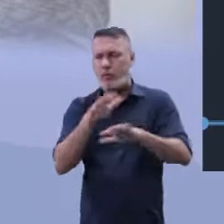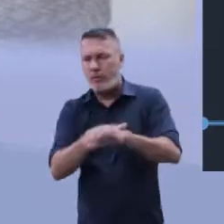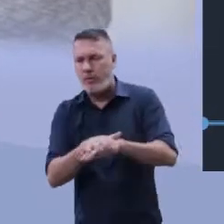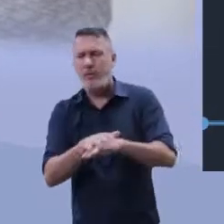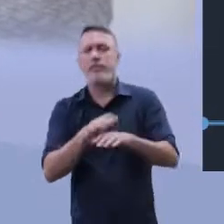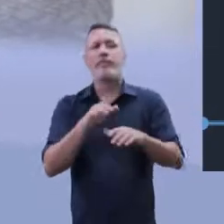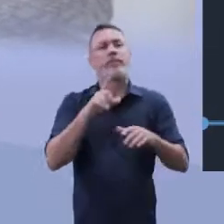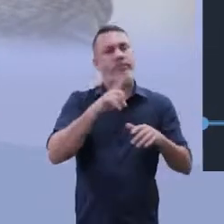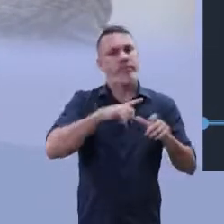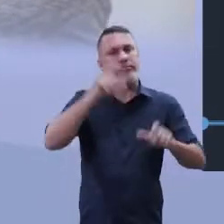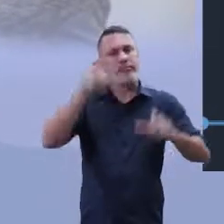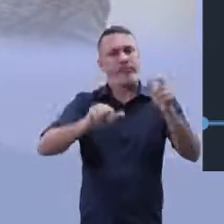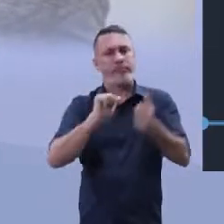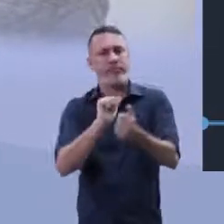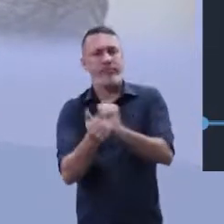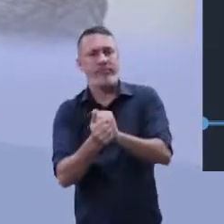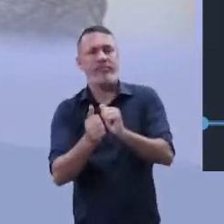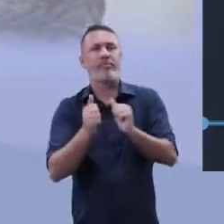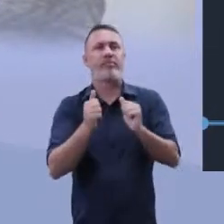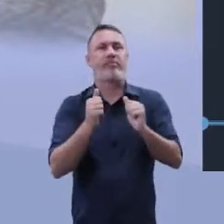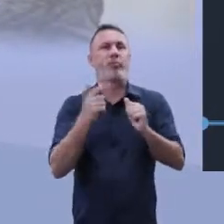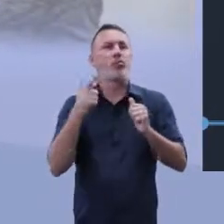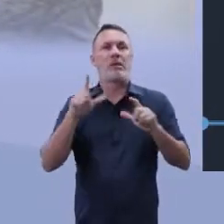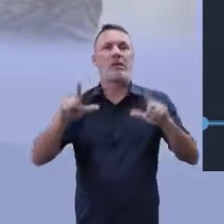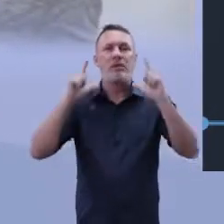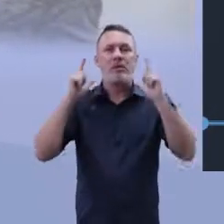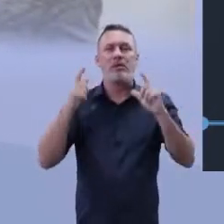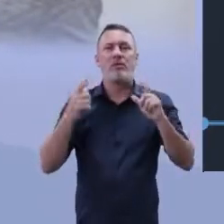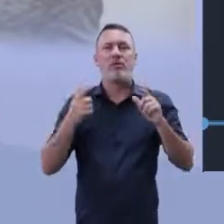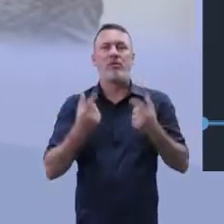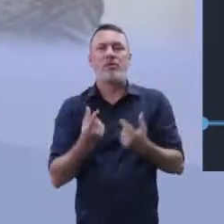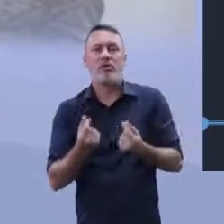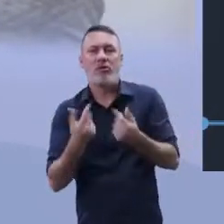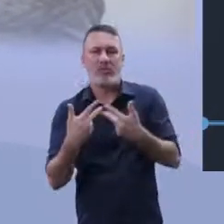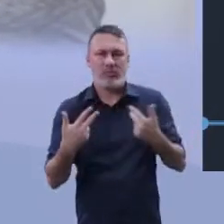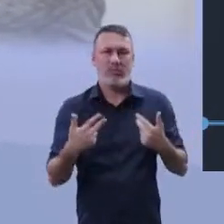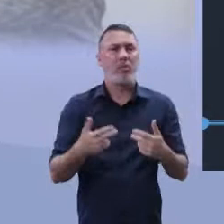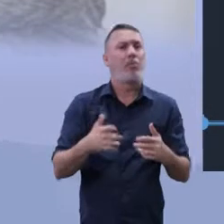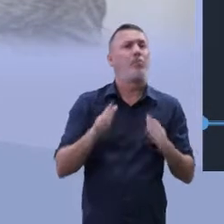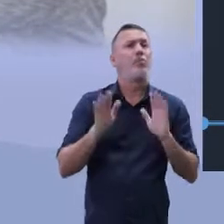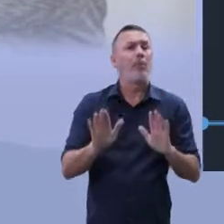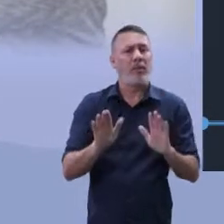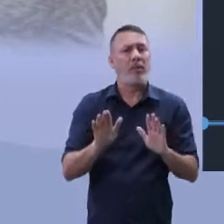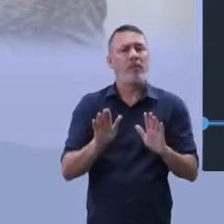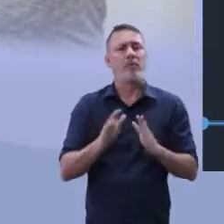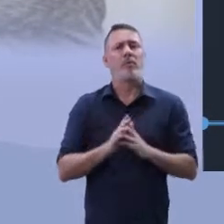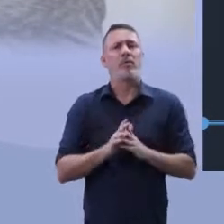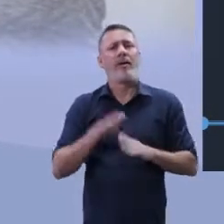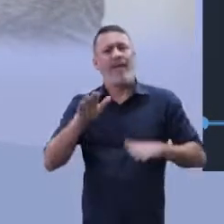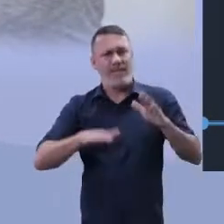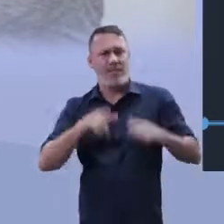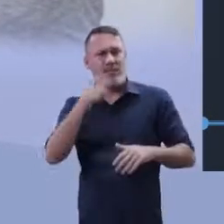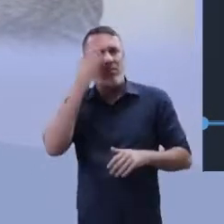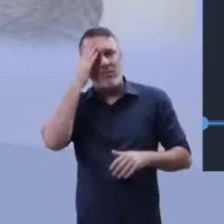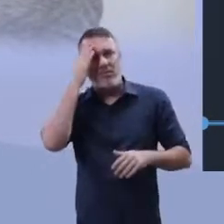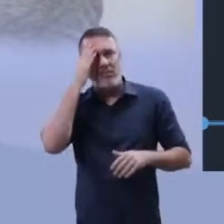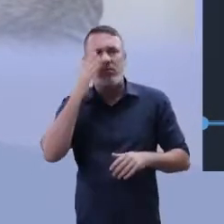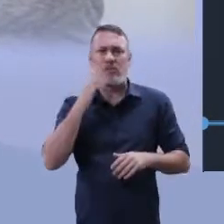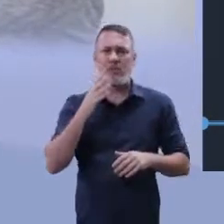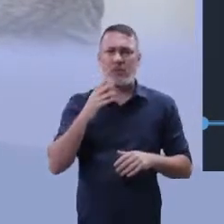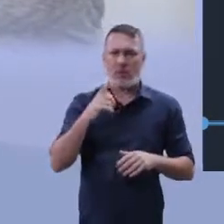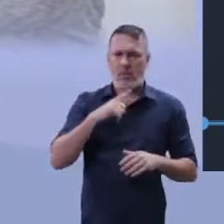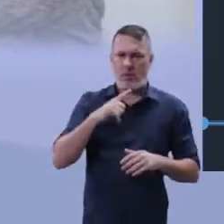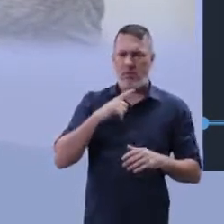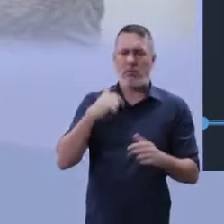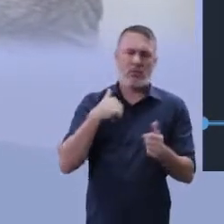para muitos atletas que não têm reconhecimento midiático e financeiro. Só que é o seguinte, às vezes